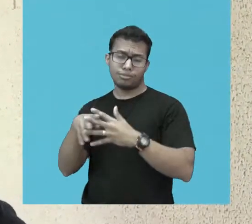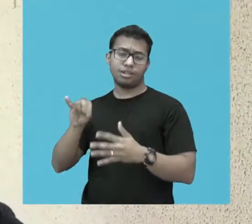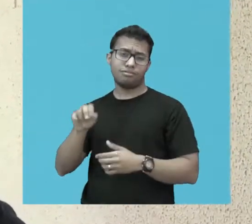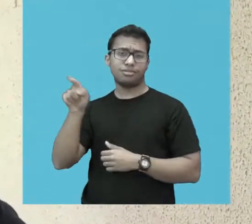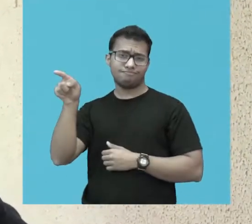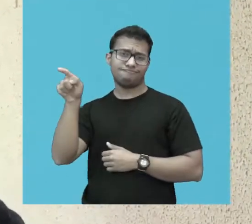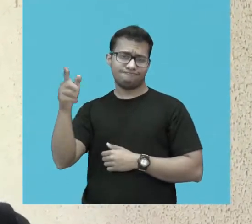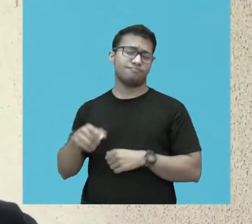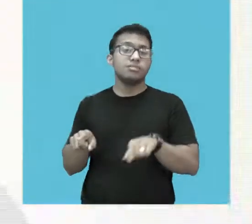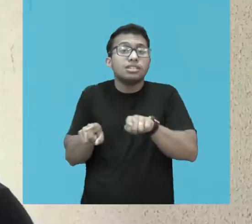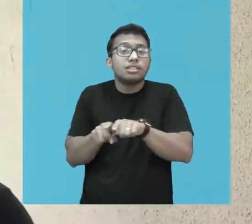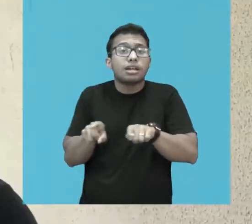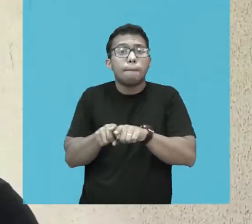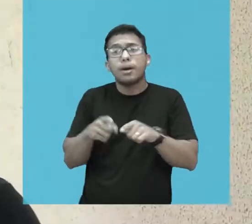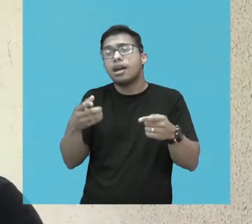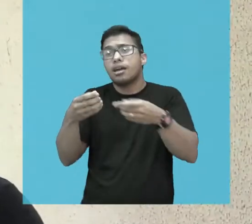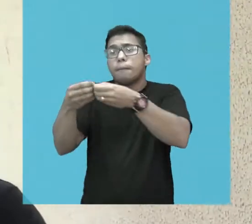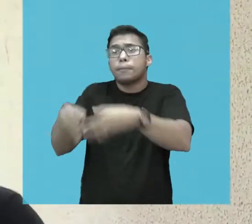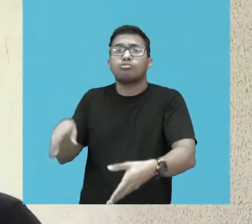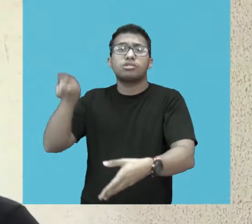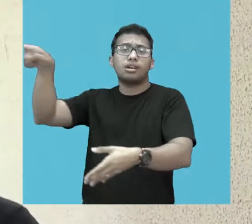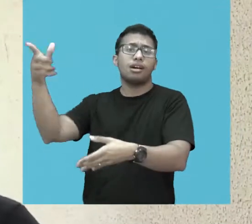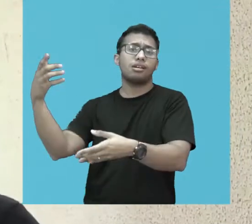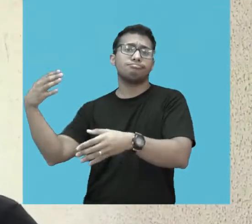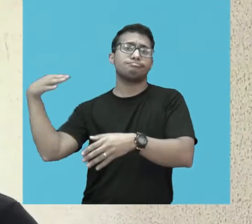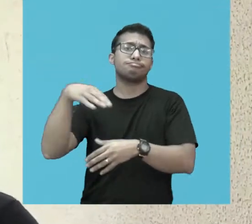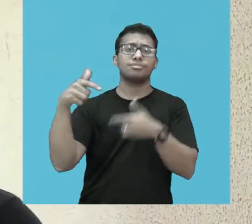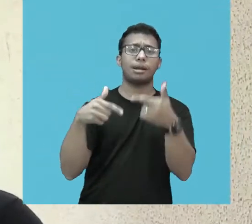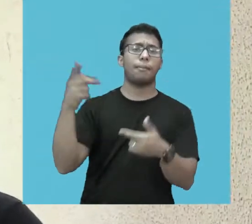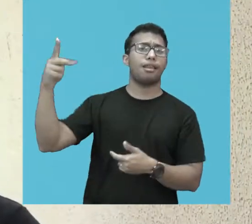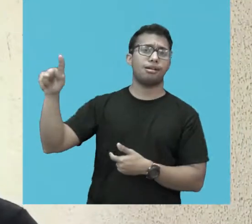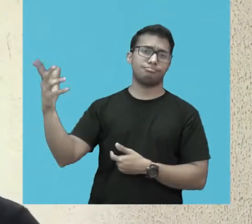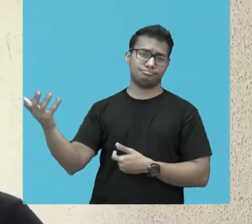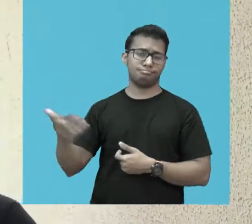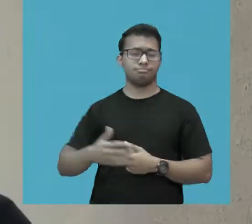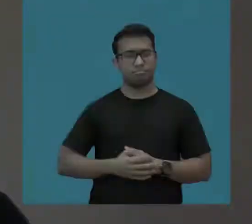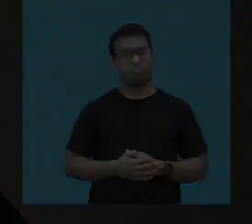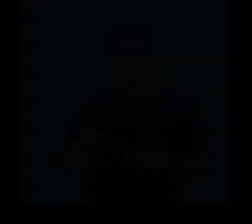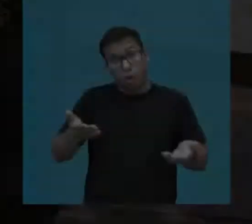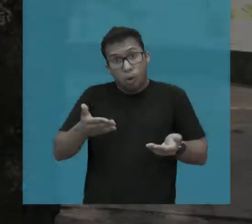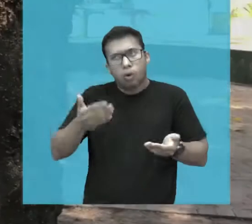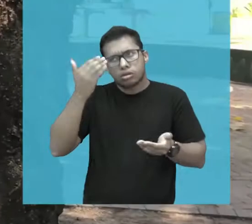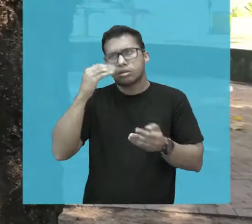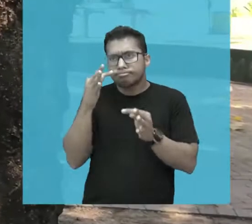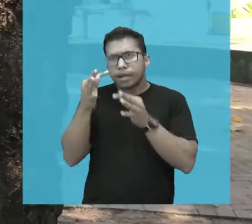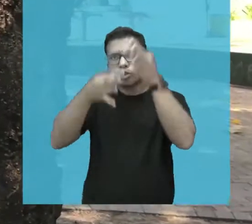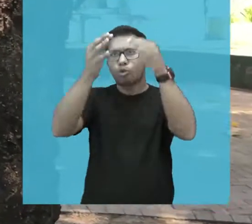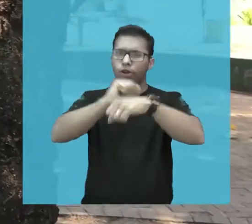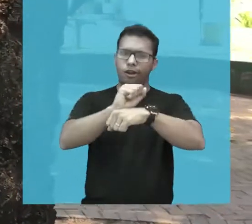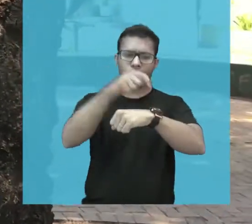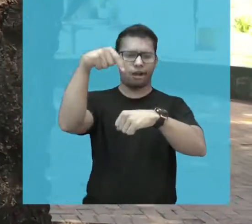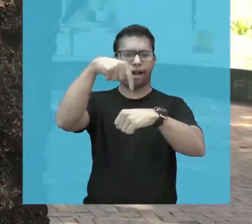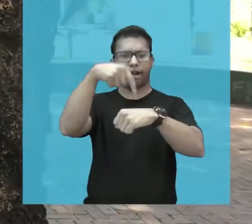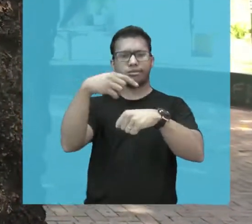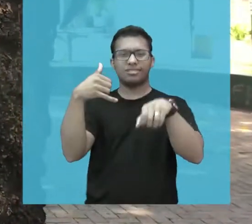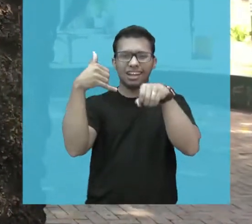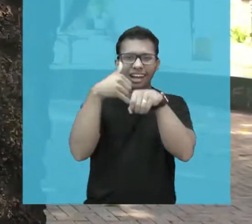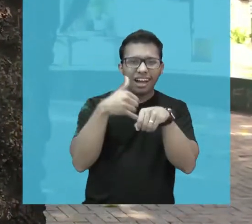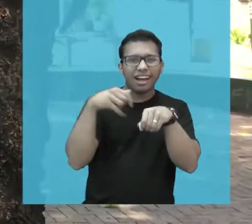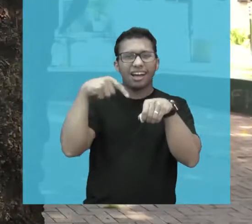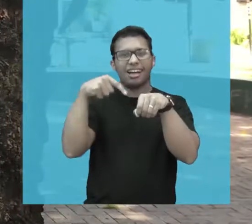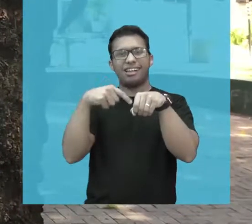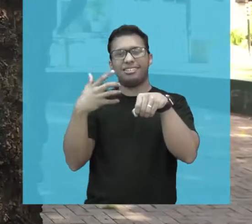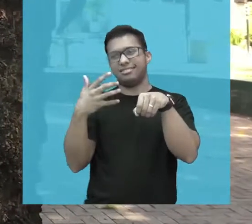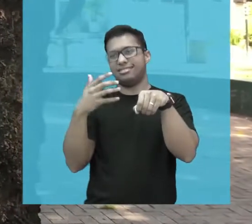Jejoka para Jerequacoa, isso vai acabar atrapalhando muito eles, o emprego deles. Por mais que a gente saiba que carros agora,